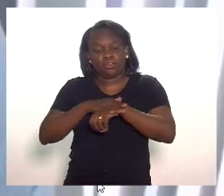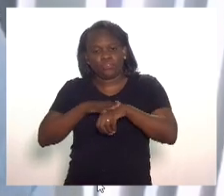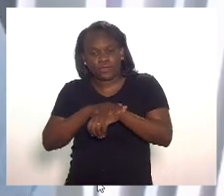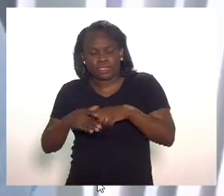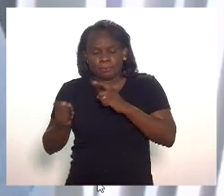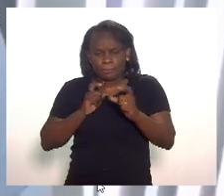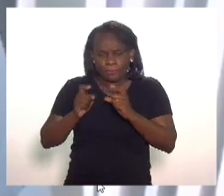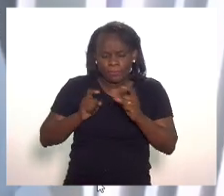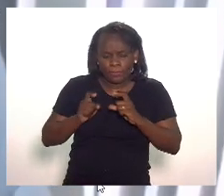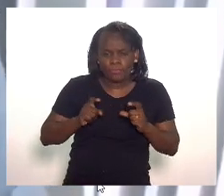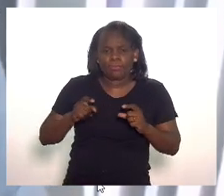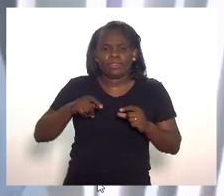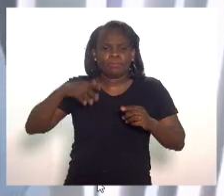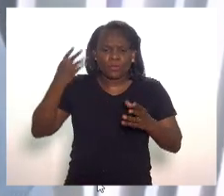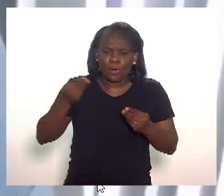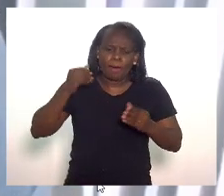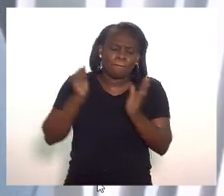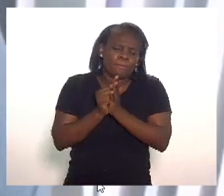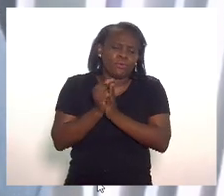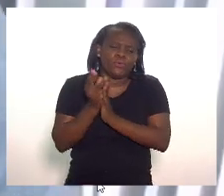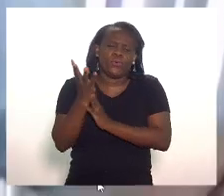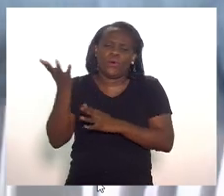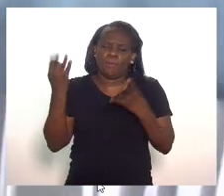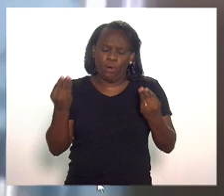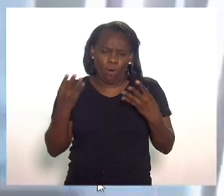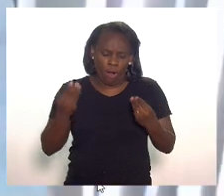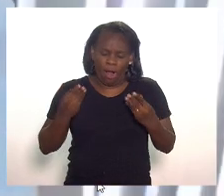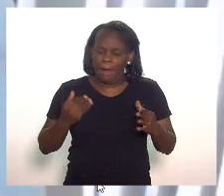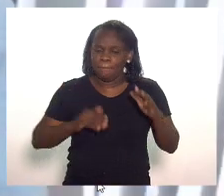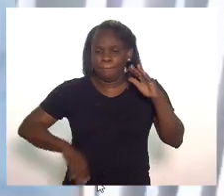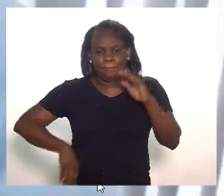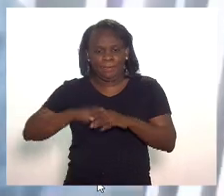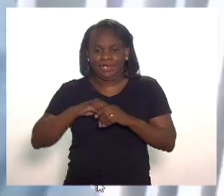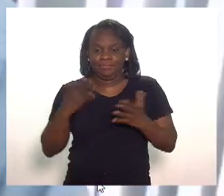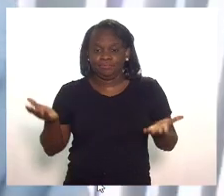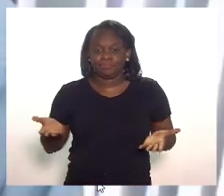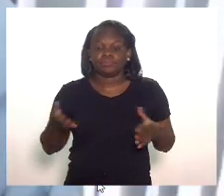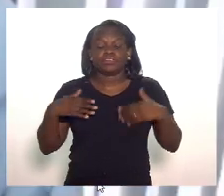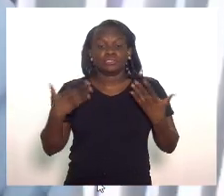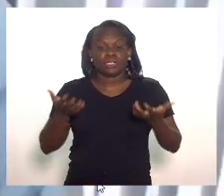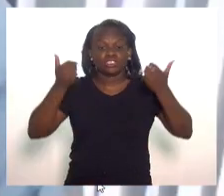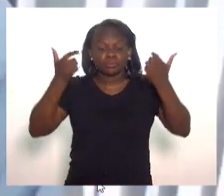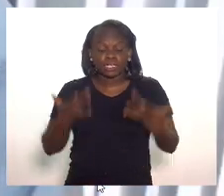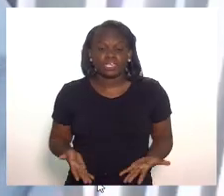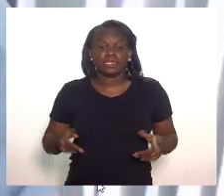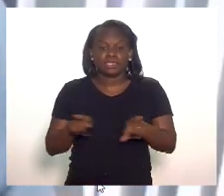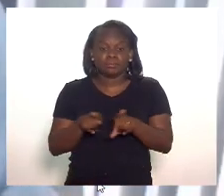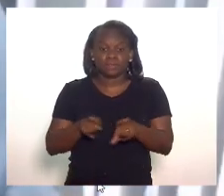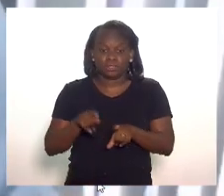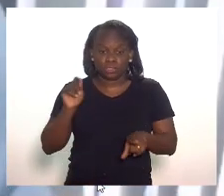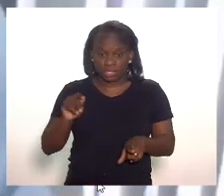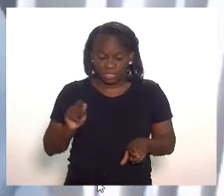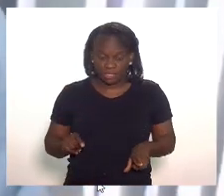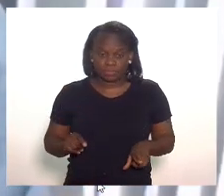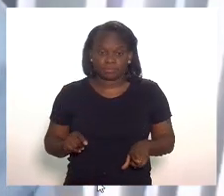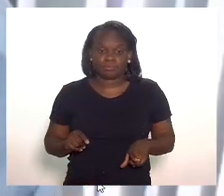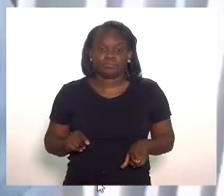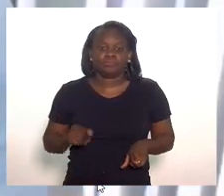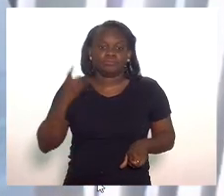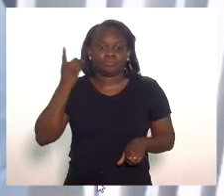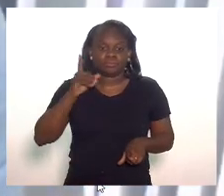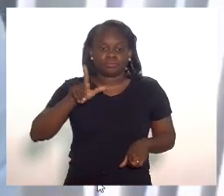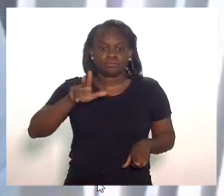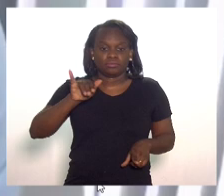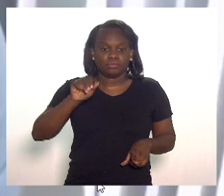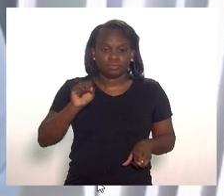diálogo aconteça a exaustão a exaustão agora eu quero que deixar claro uma coisa deputado Luiz Pauli